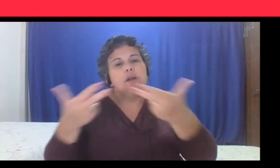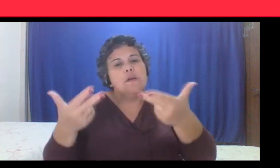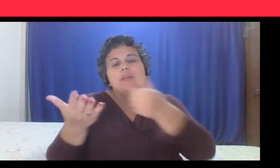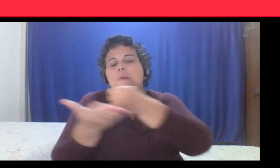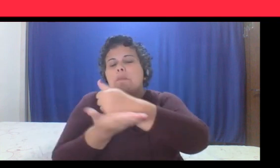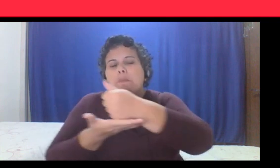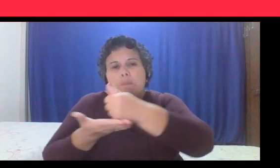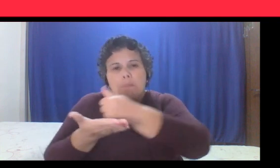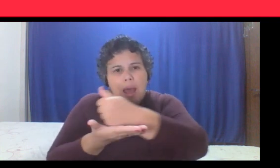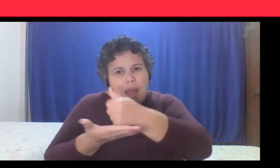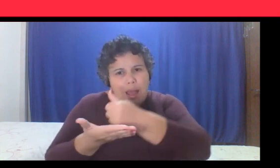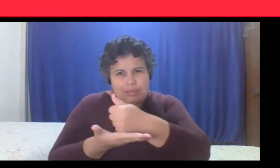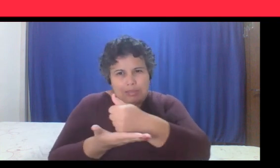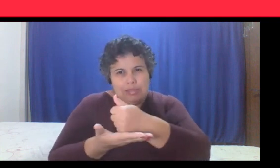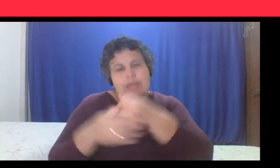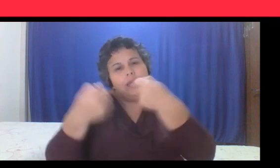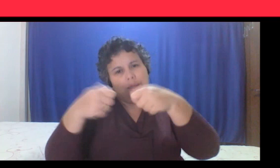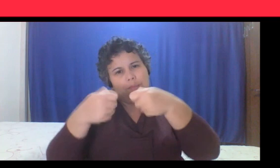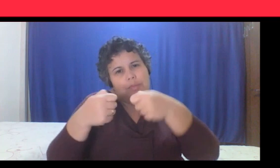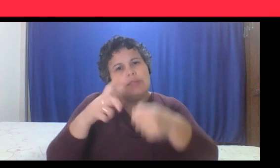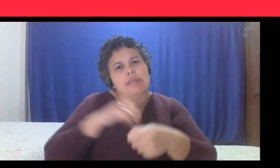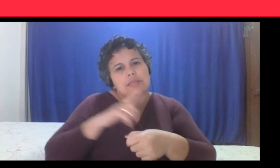de contexto, para a gente